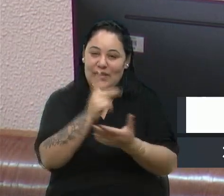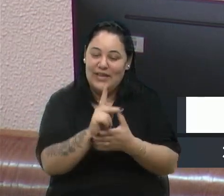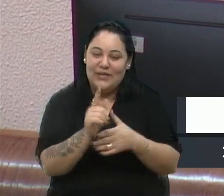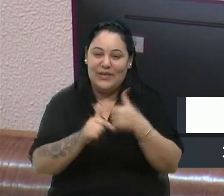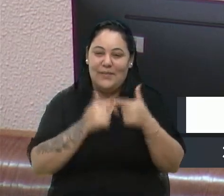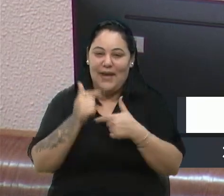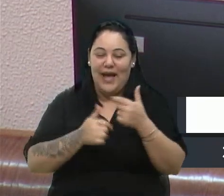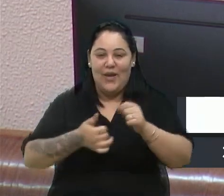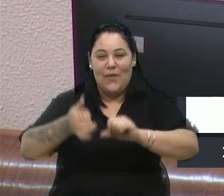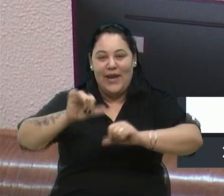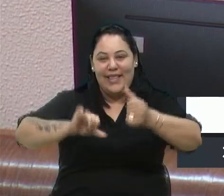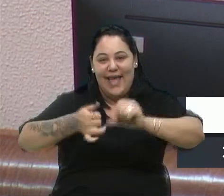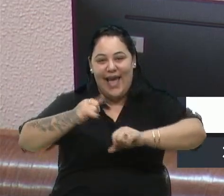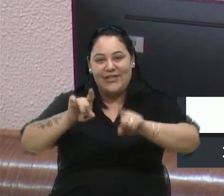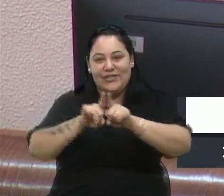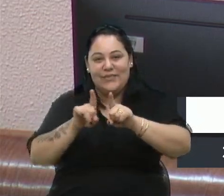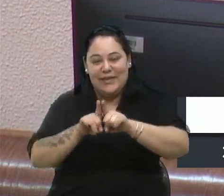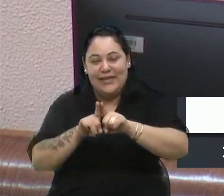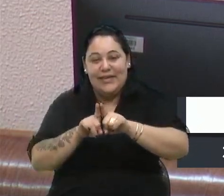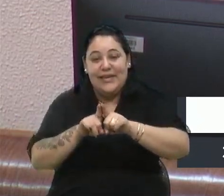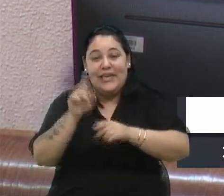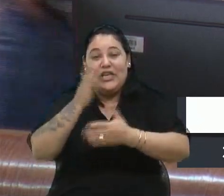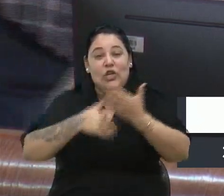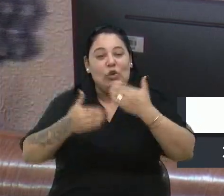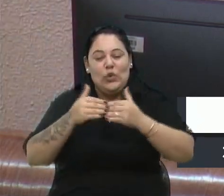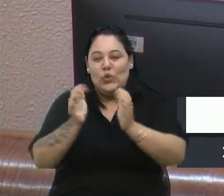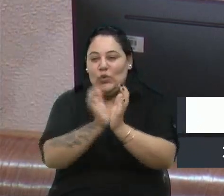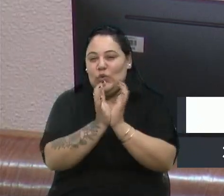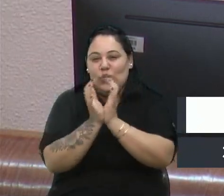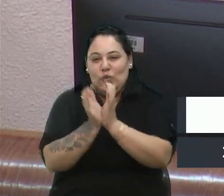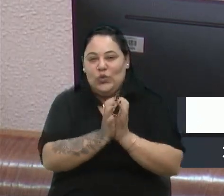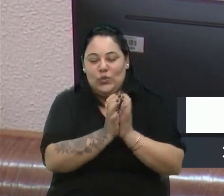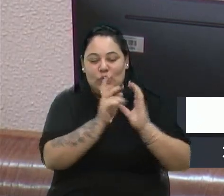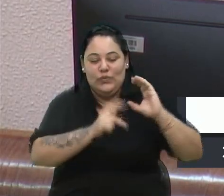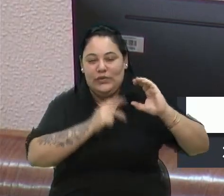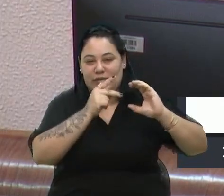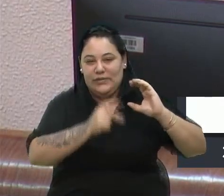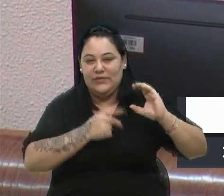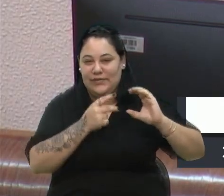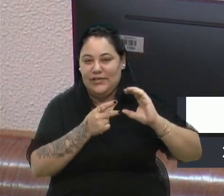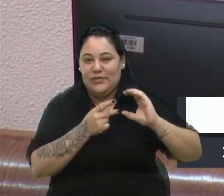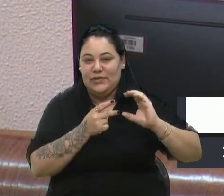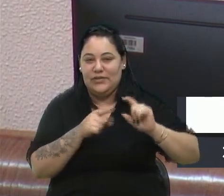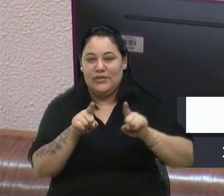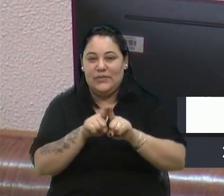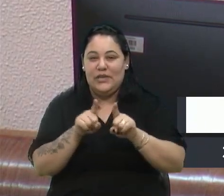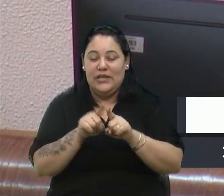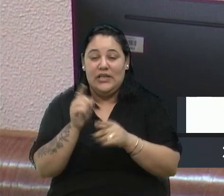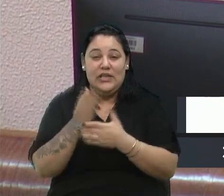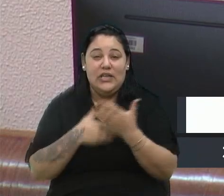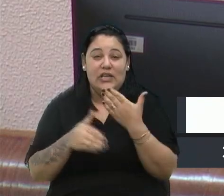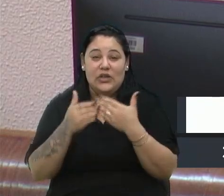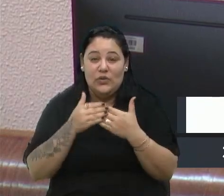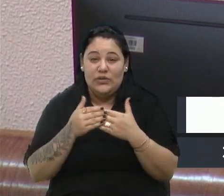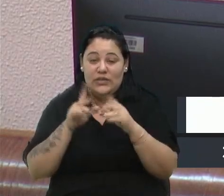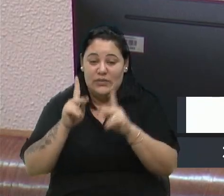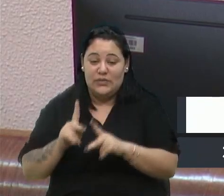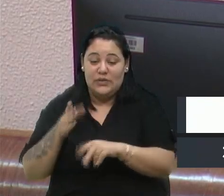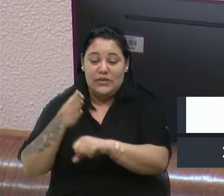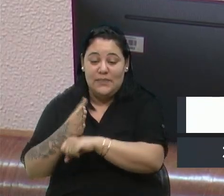pela qualidade, pela competência, e toda a equipe da Câmara de Vereadores e todas as partes